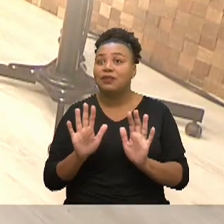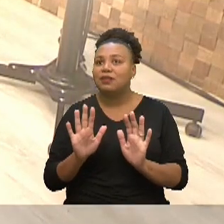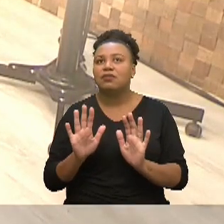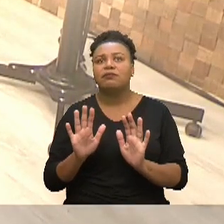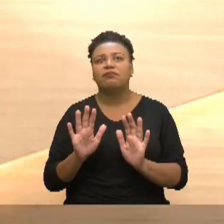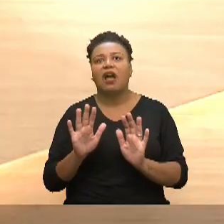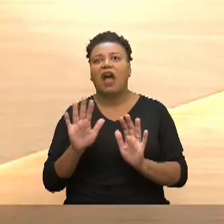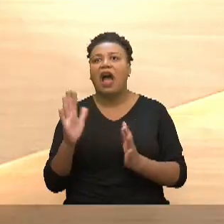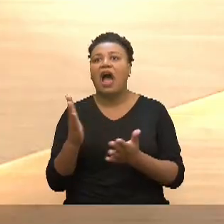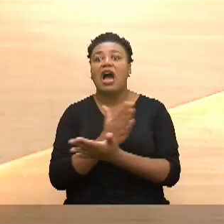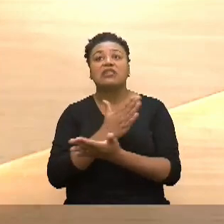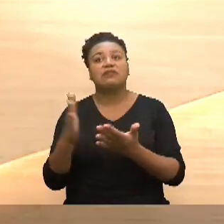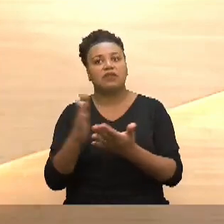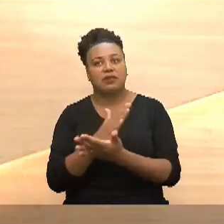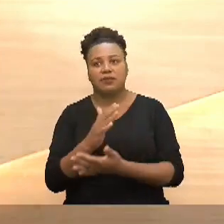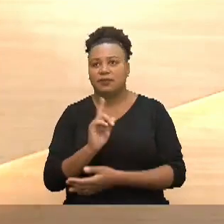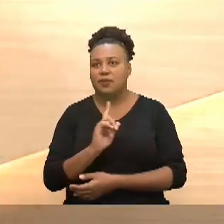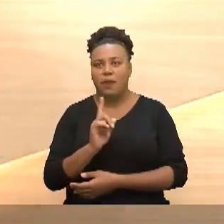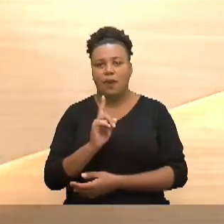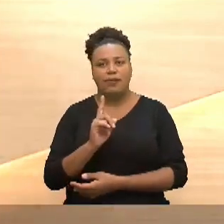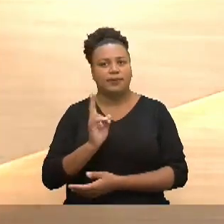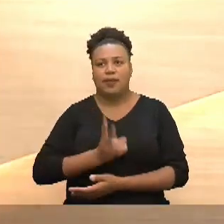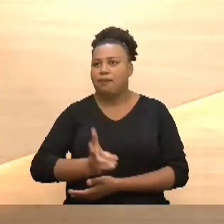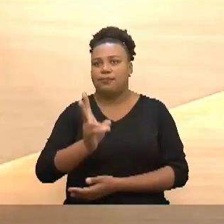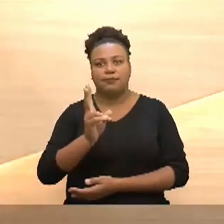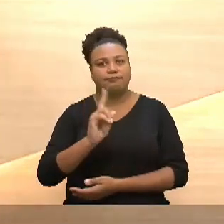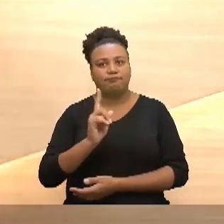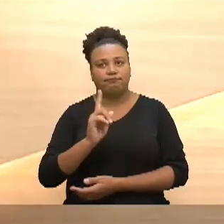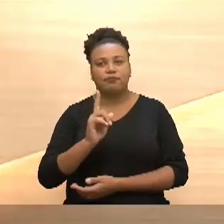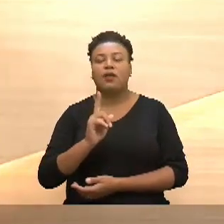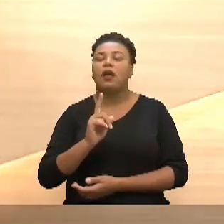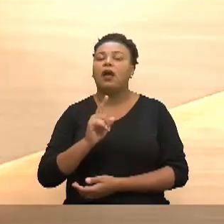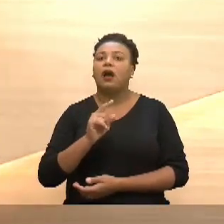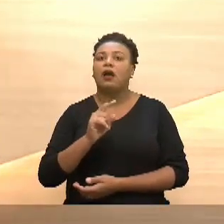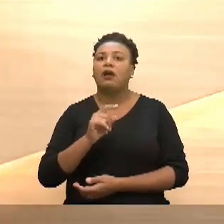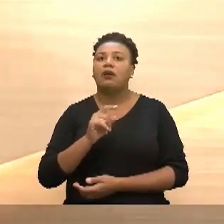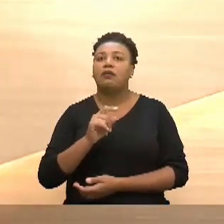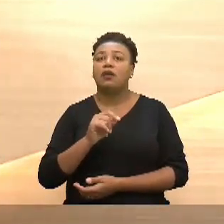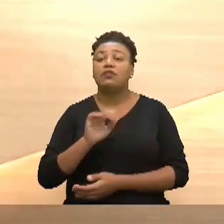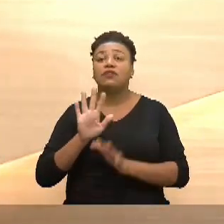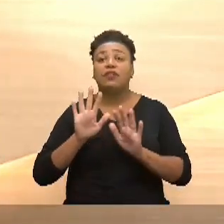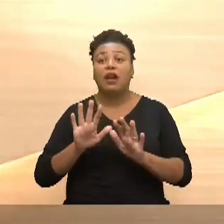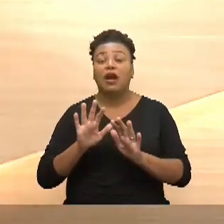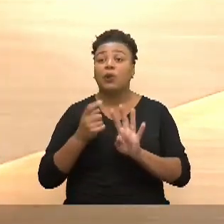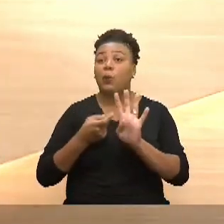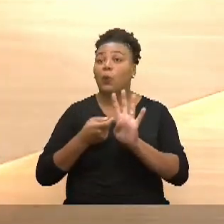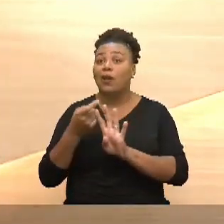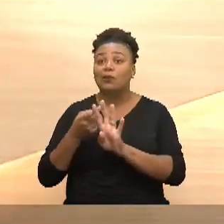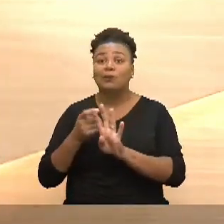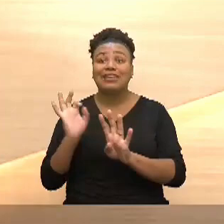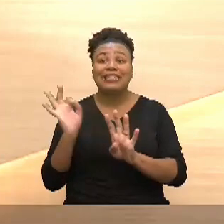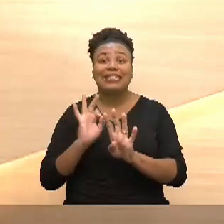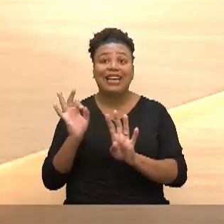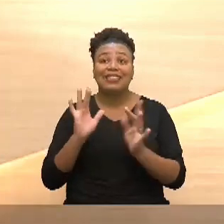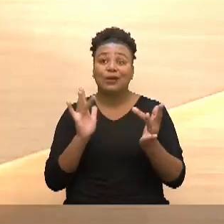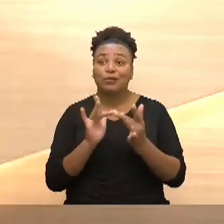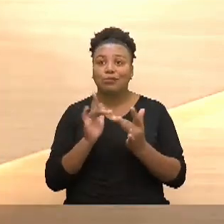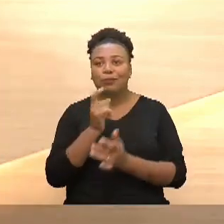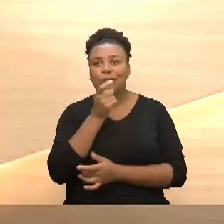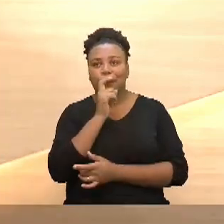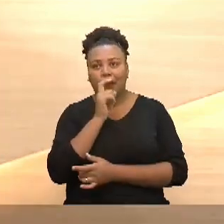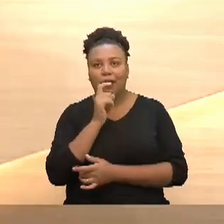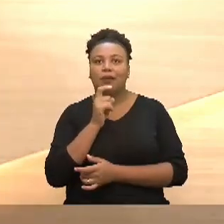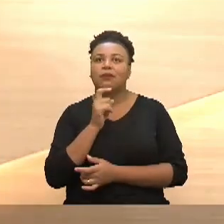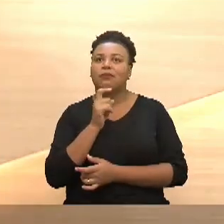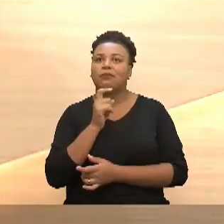esporadicamente não é algo regular eles ficaram quatro meses sem ver o pai sem